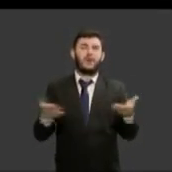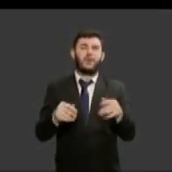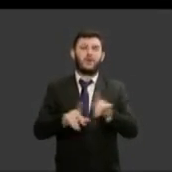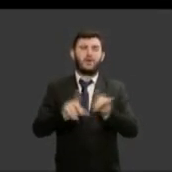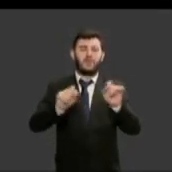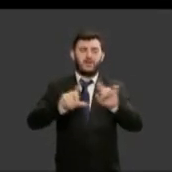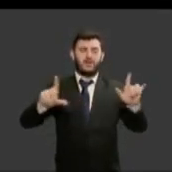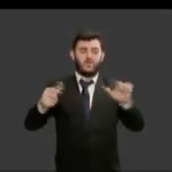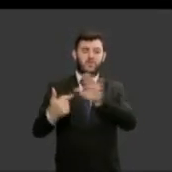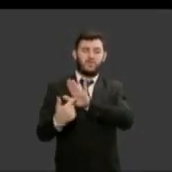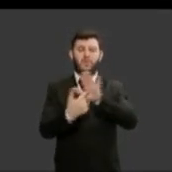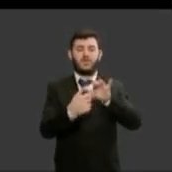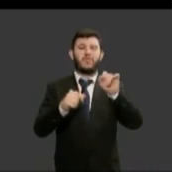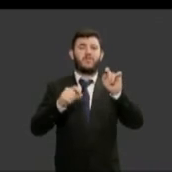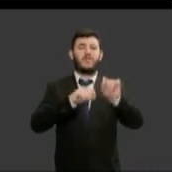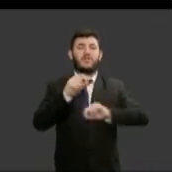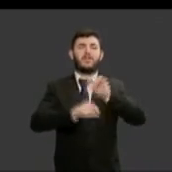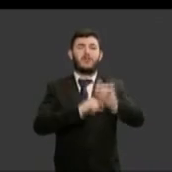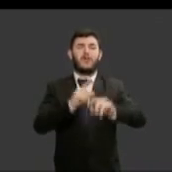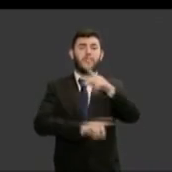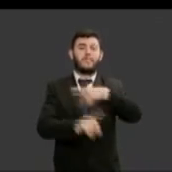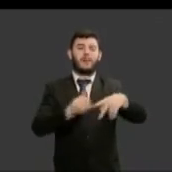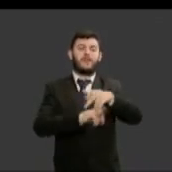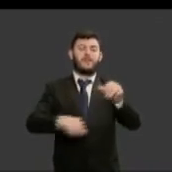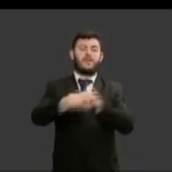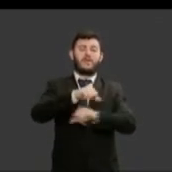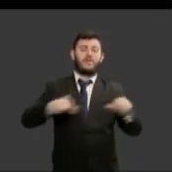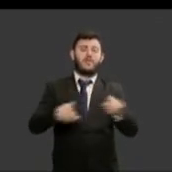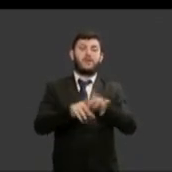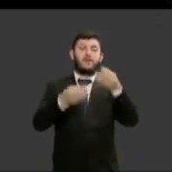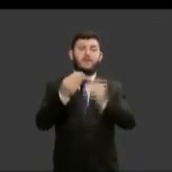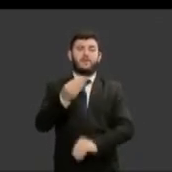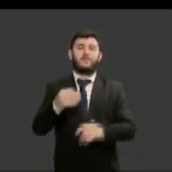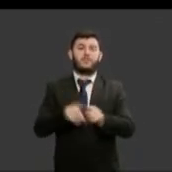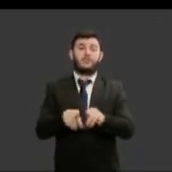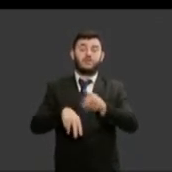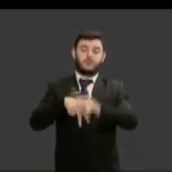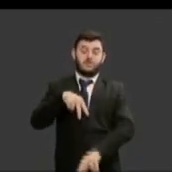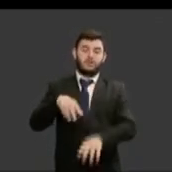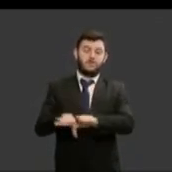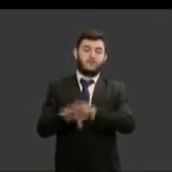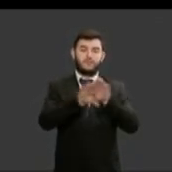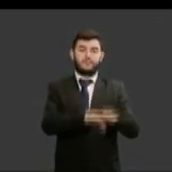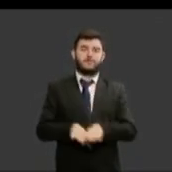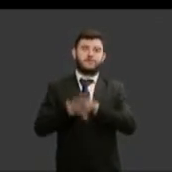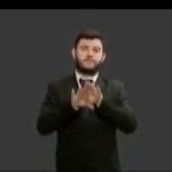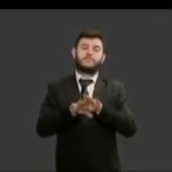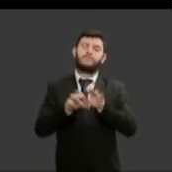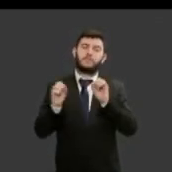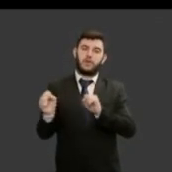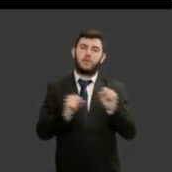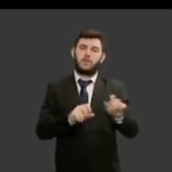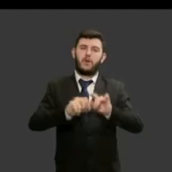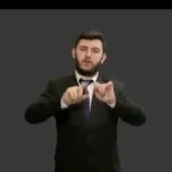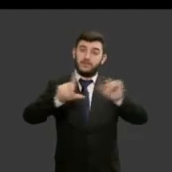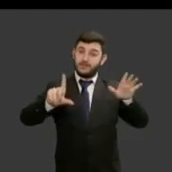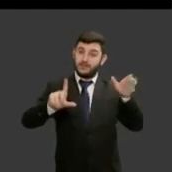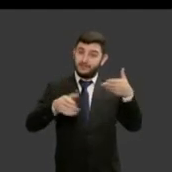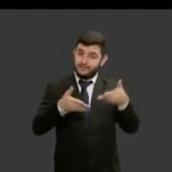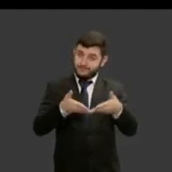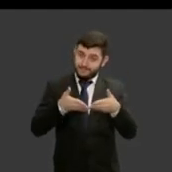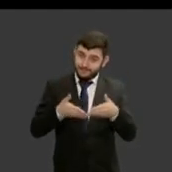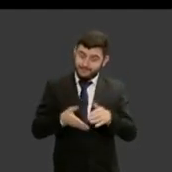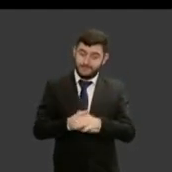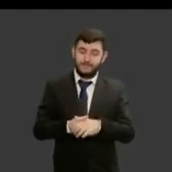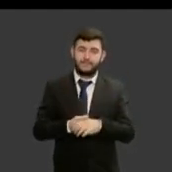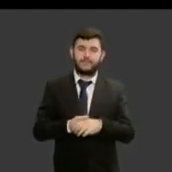ainda mais o quadro de desigualdade de gênero pode passar para o próximo por favor e as mulheres